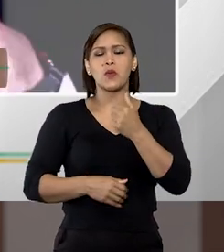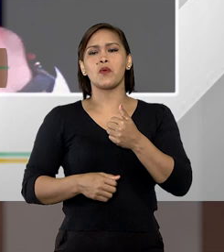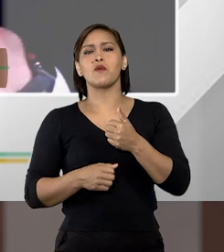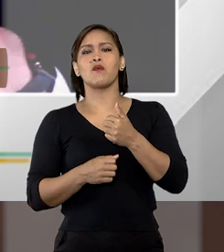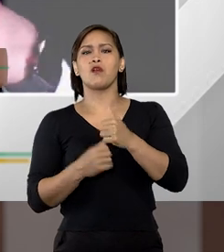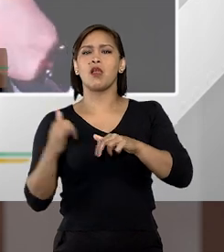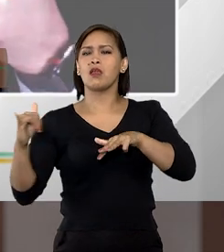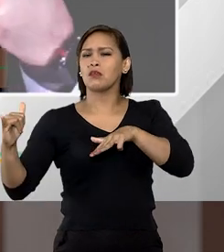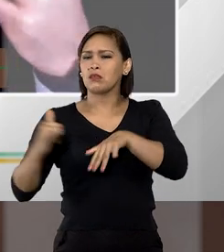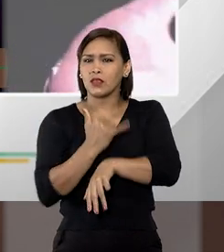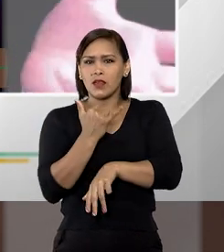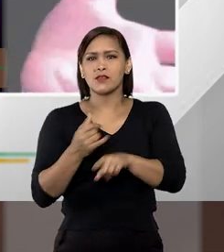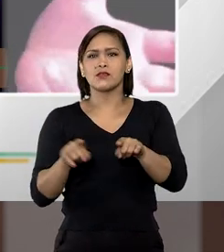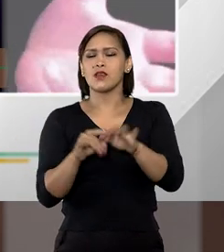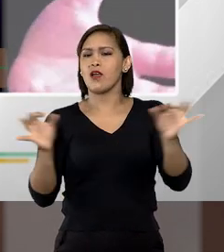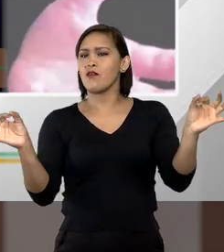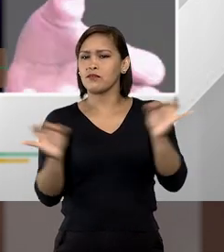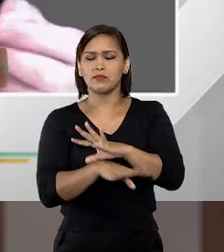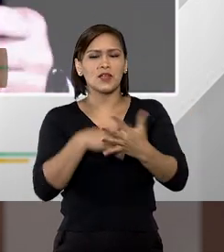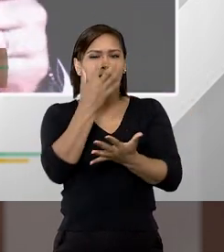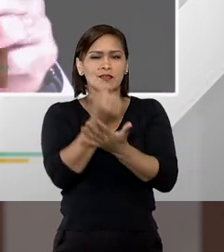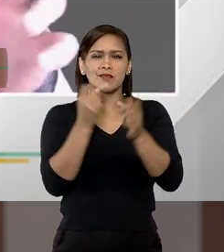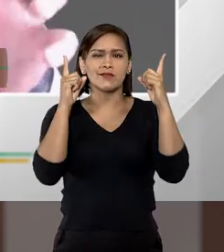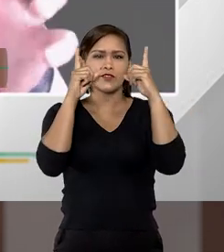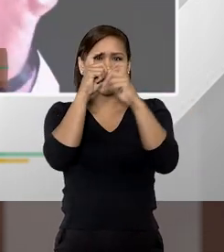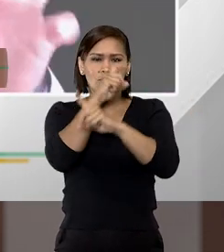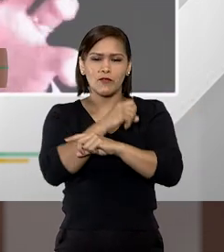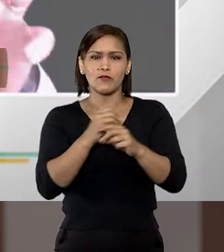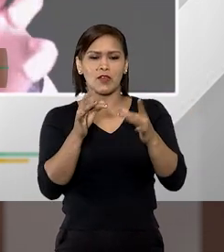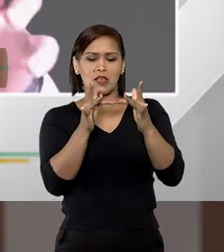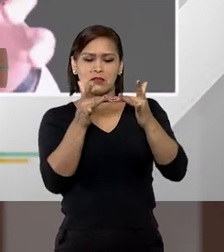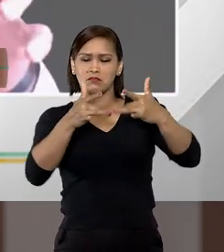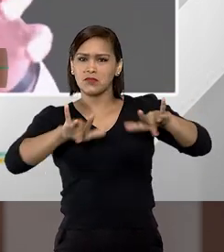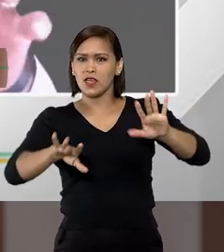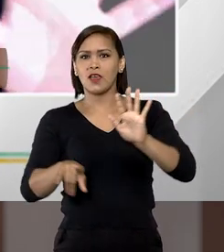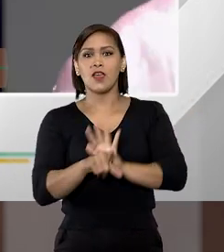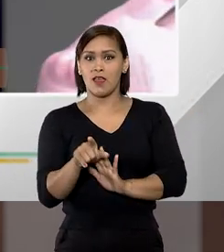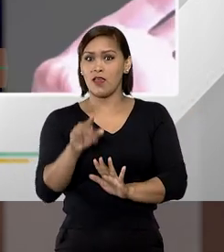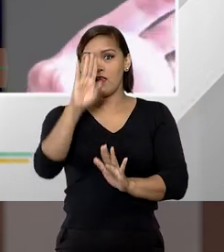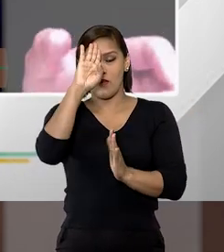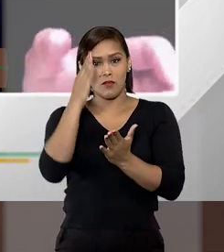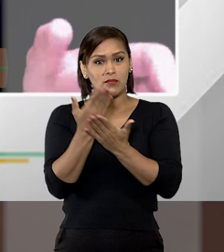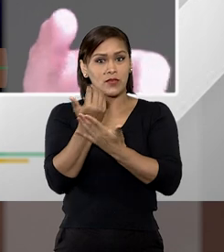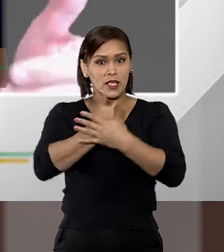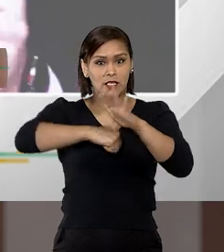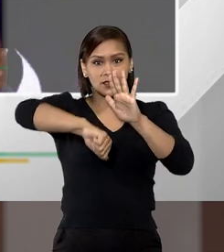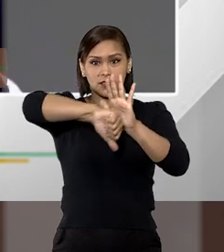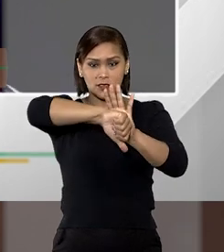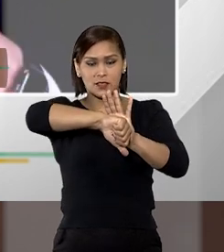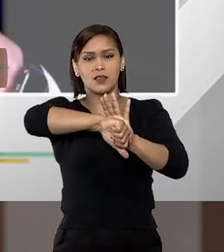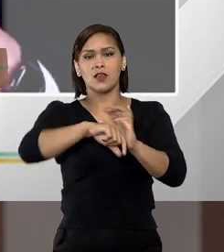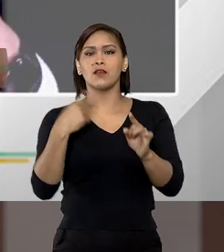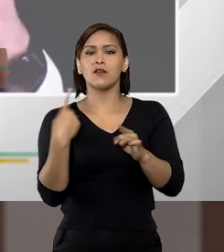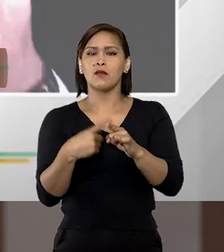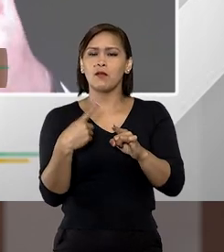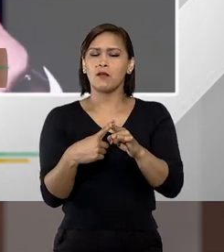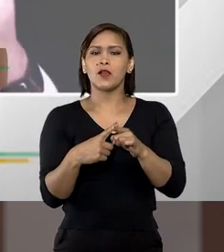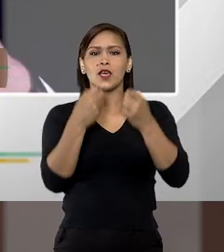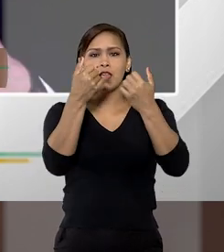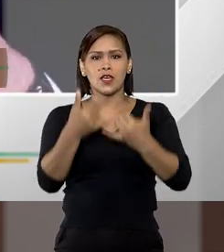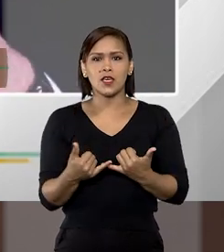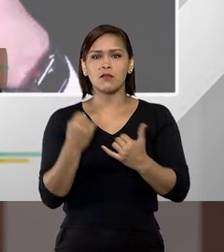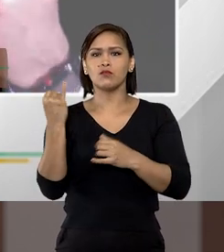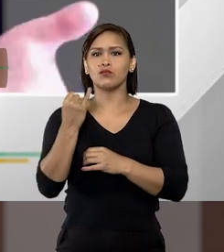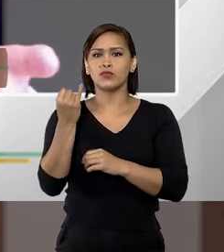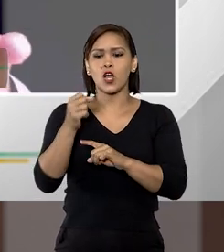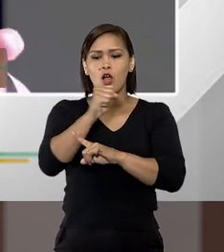paixão, não aceitação do terno de relacionamento, eram considerados crimes facionais cometidos por relevantes